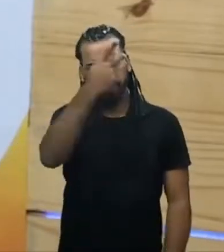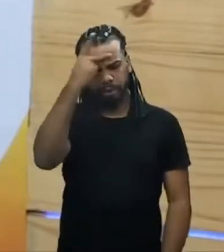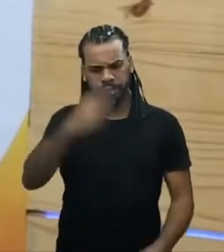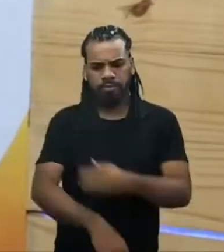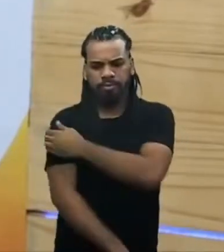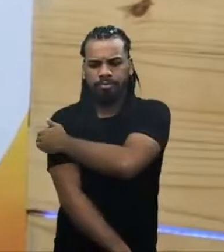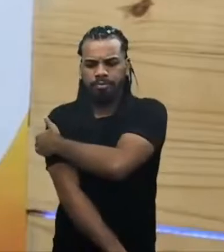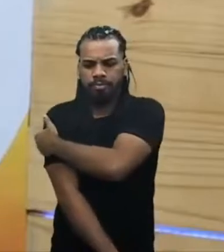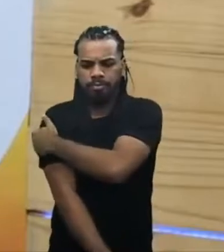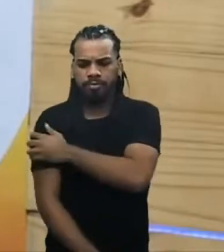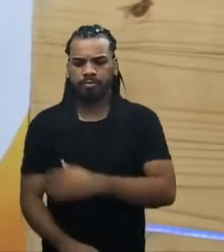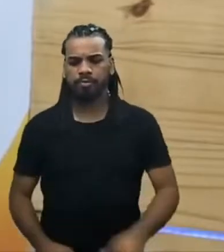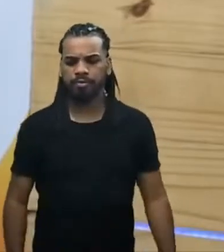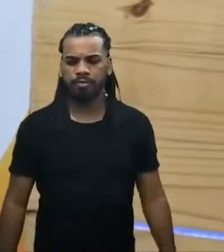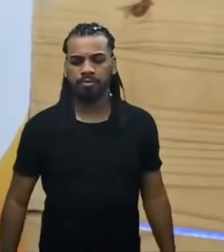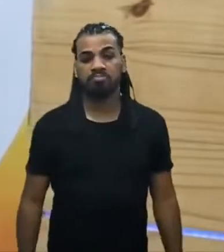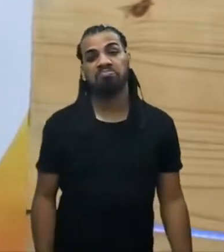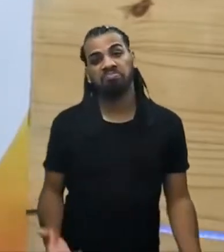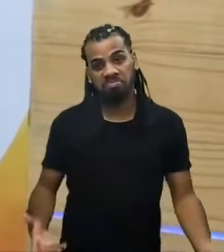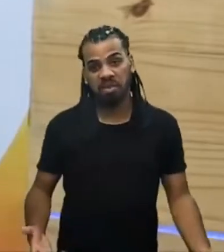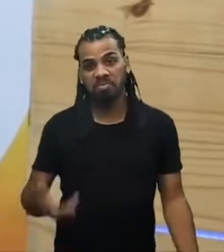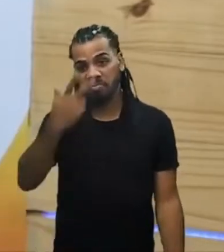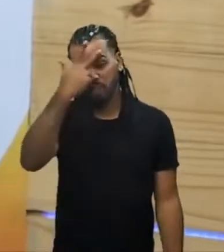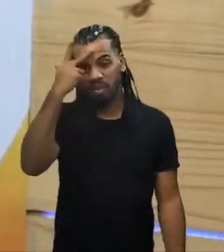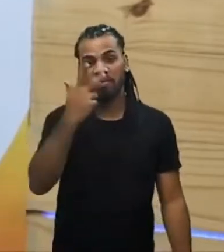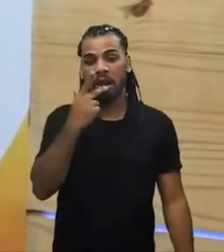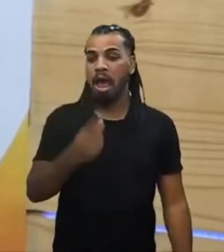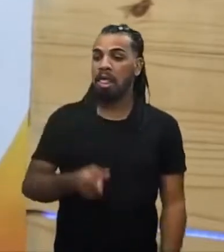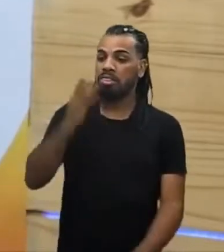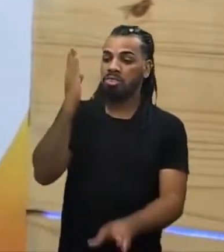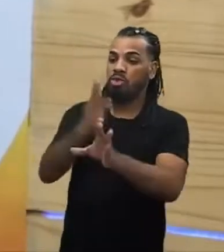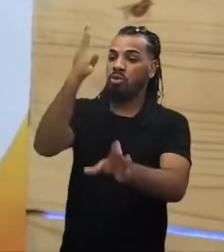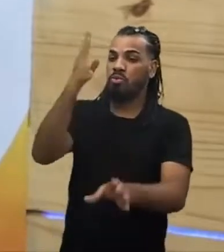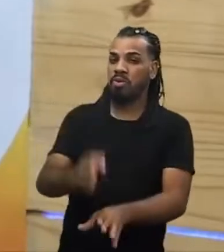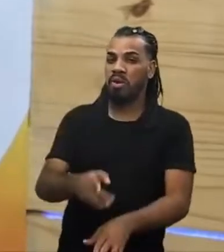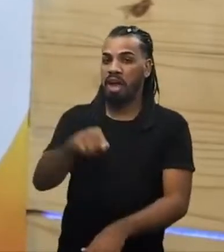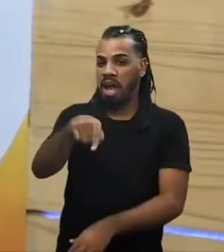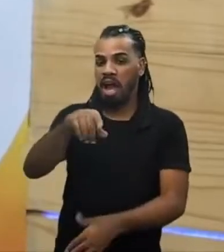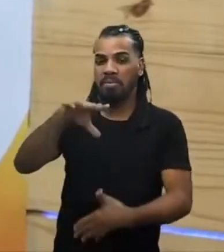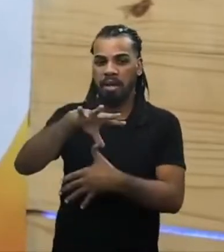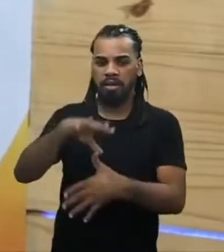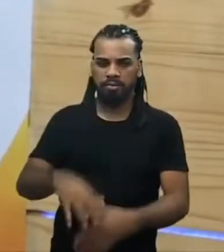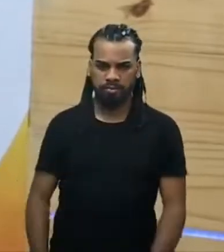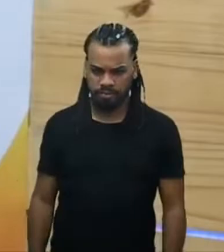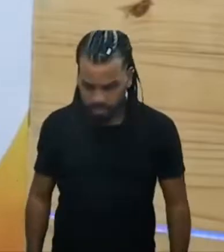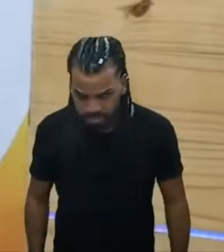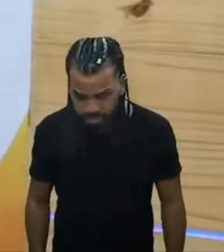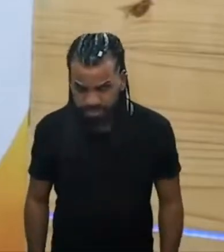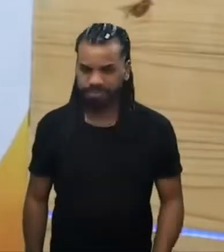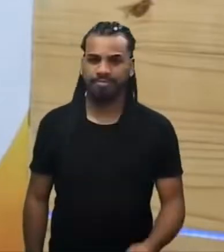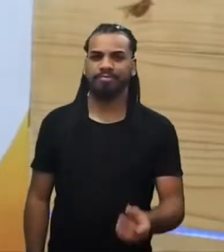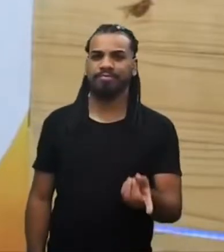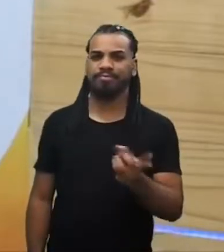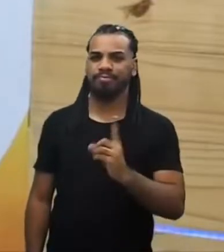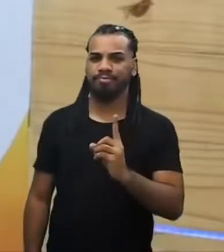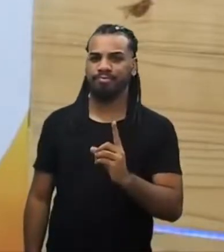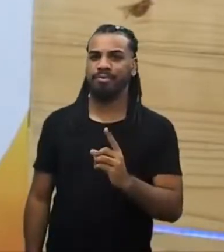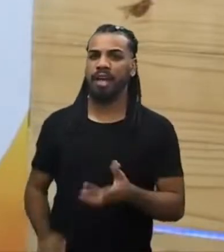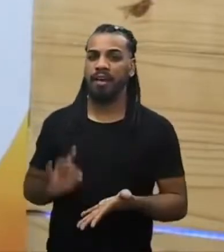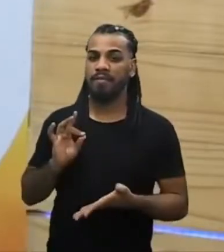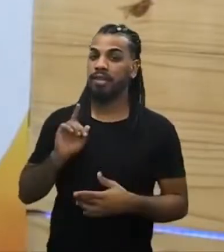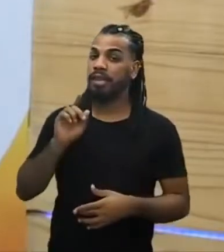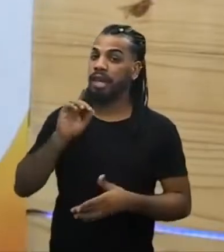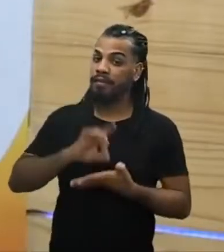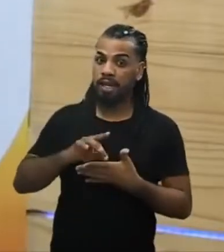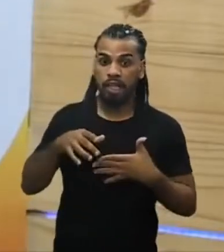Pois é. E ainda dizem que descobriram a América. Não. Na verdade, chegaram,